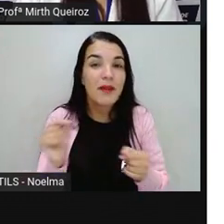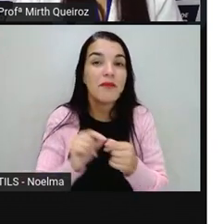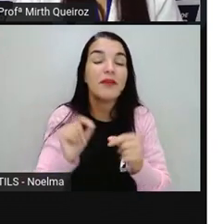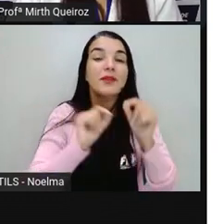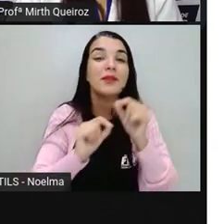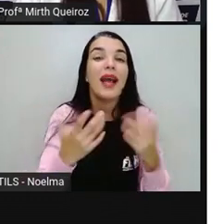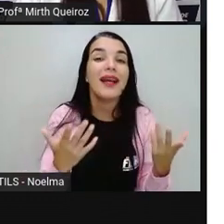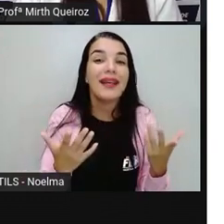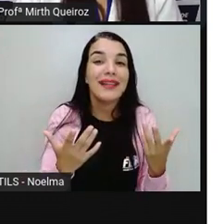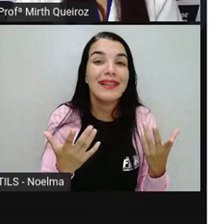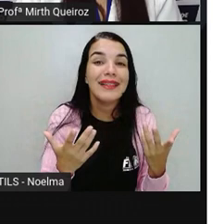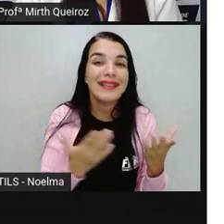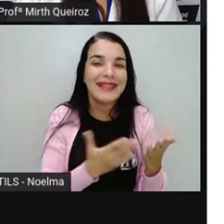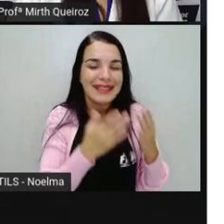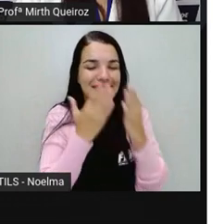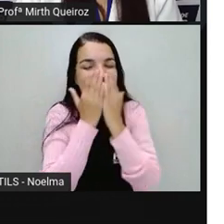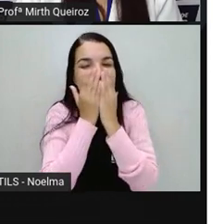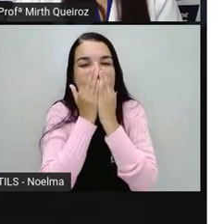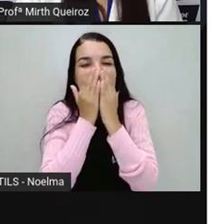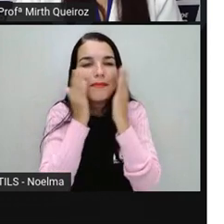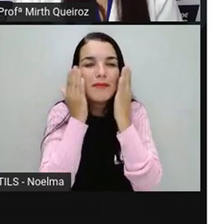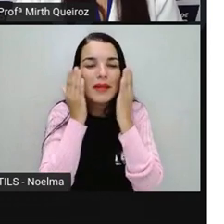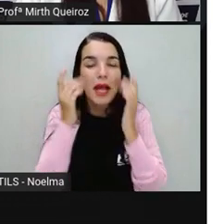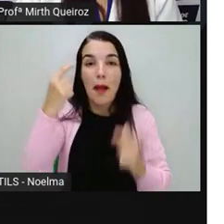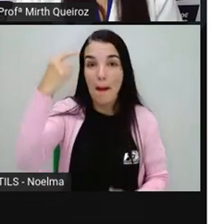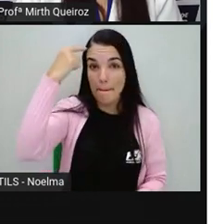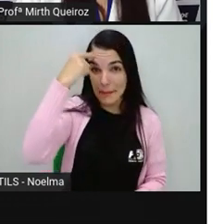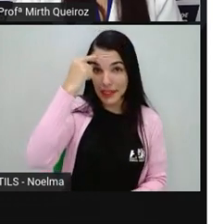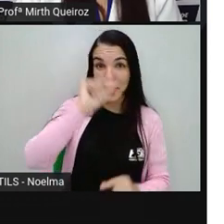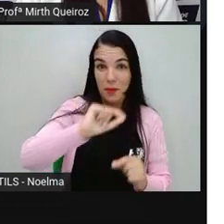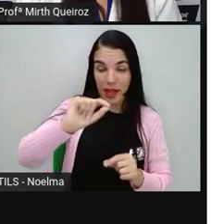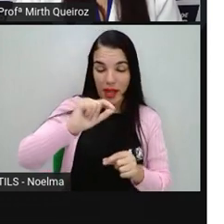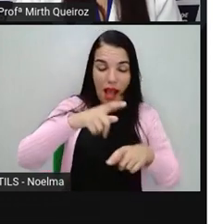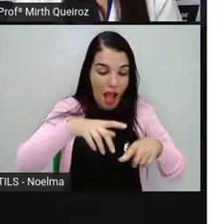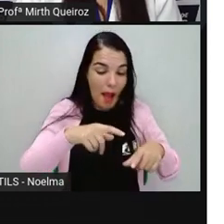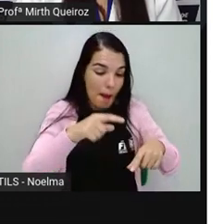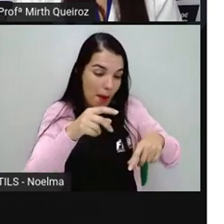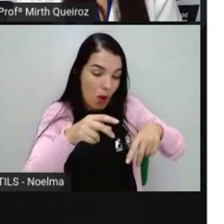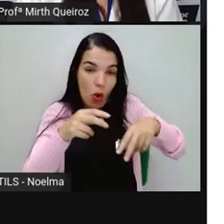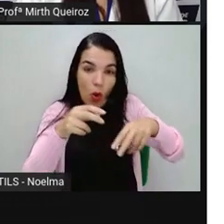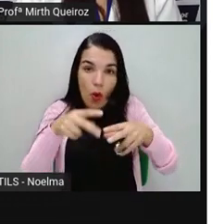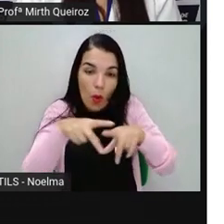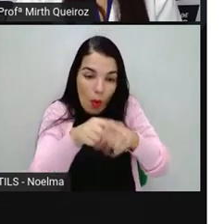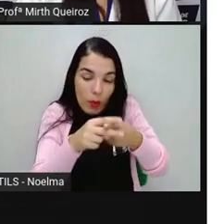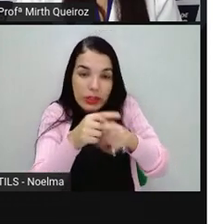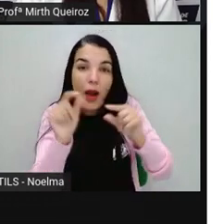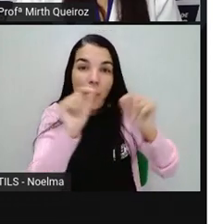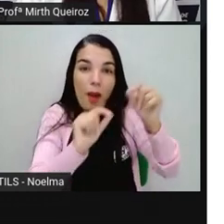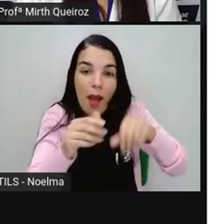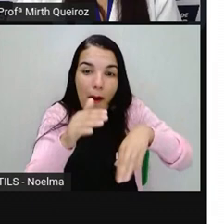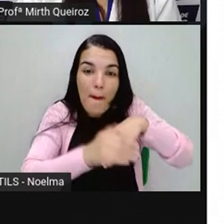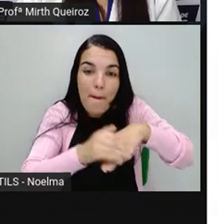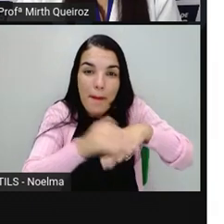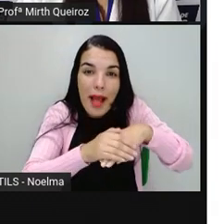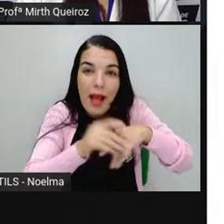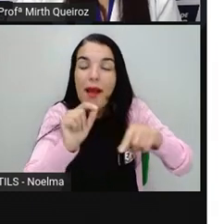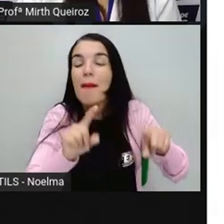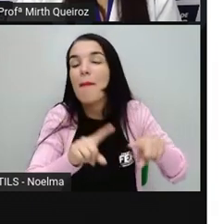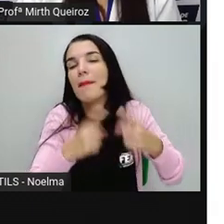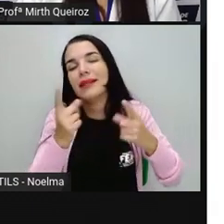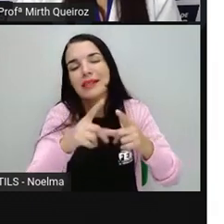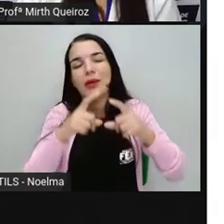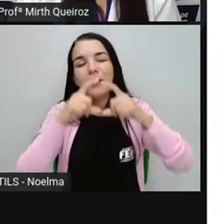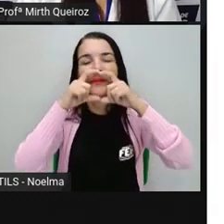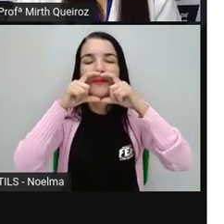Ele acabou tampando aí a boca do Cascão. Provavelmente com uma fita